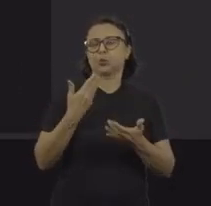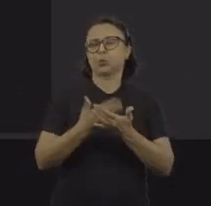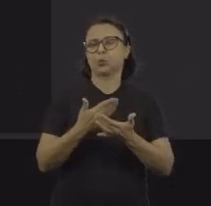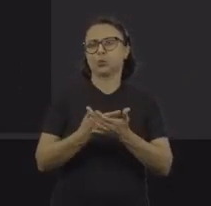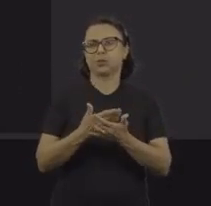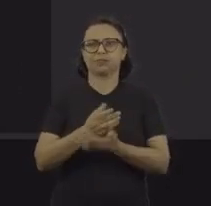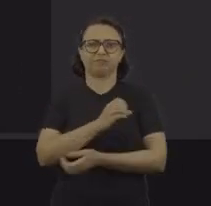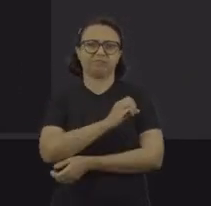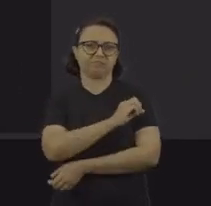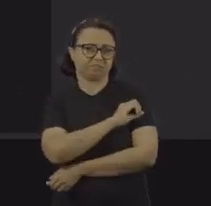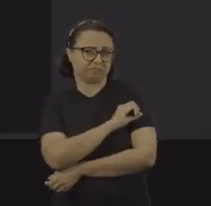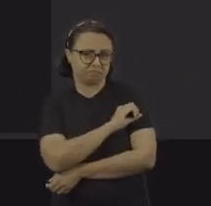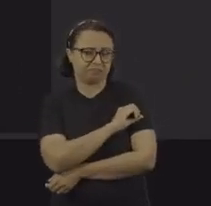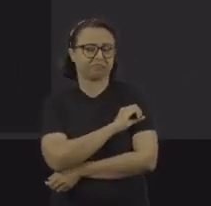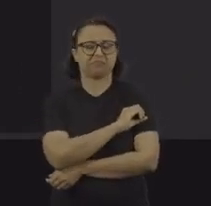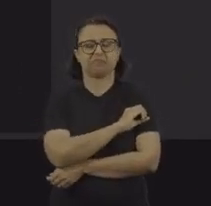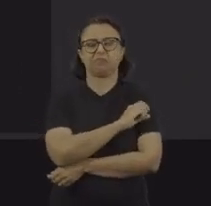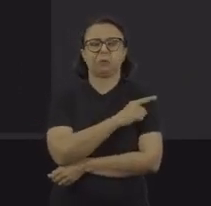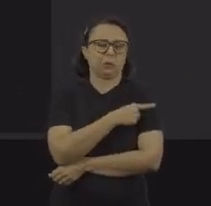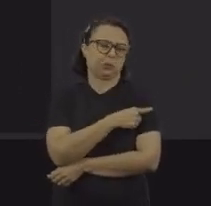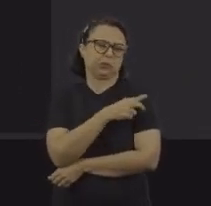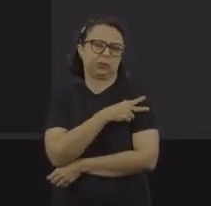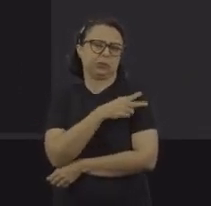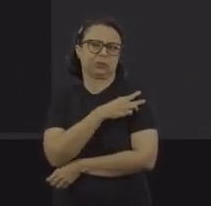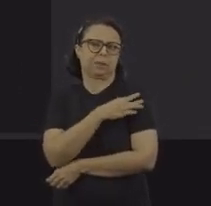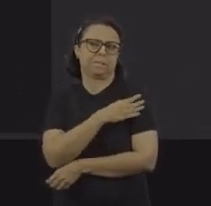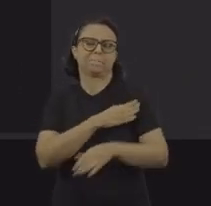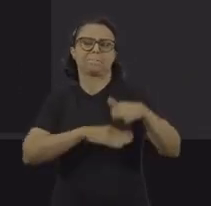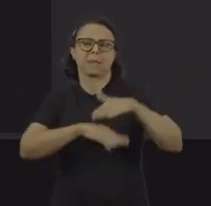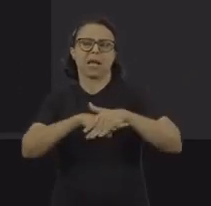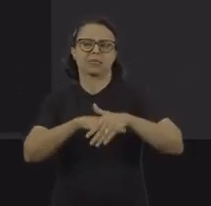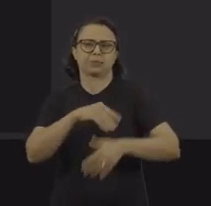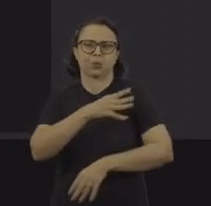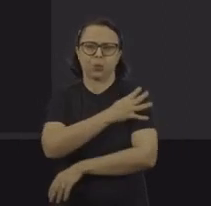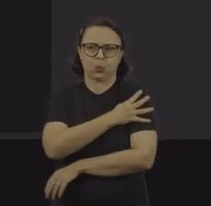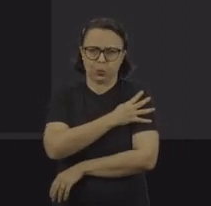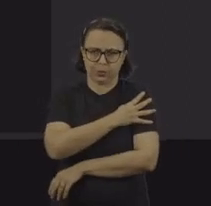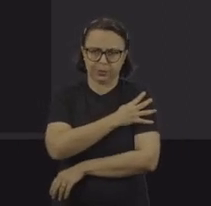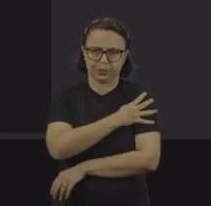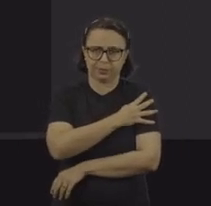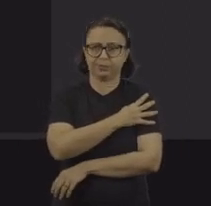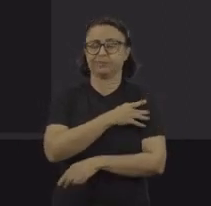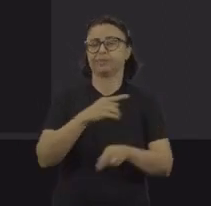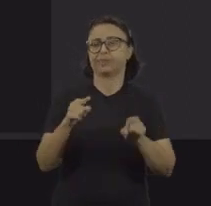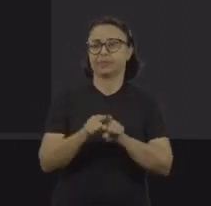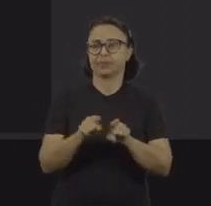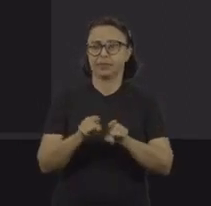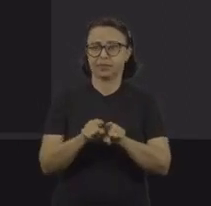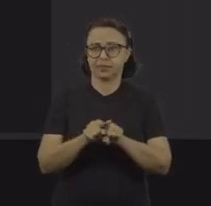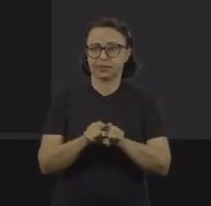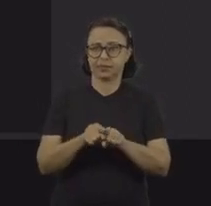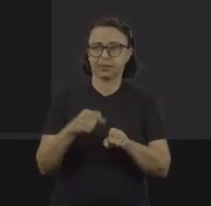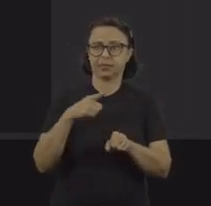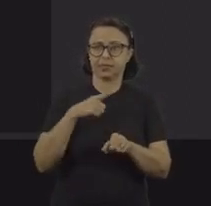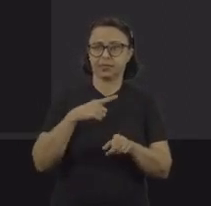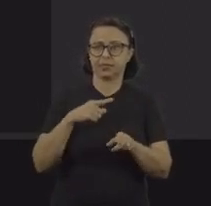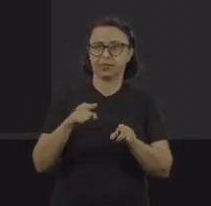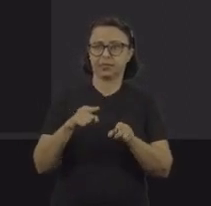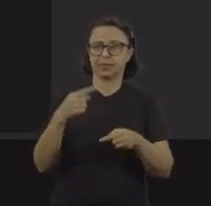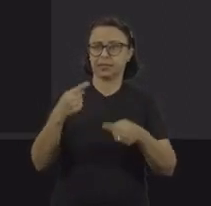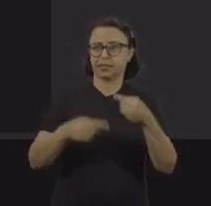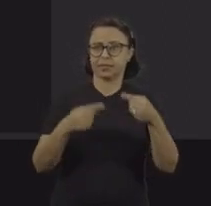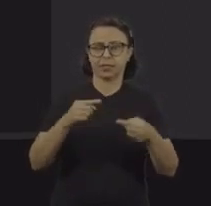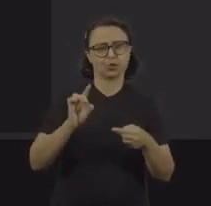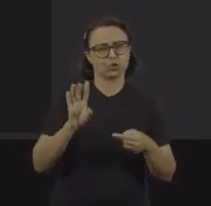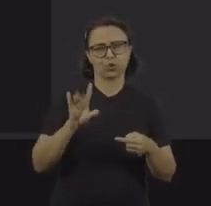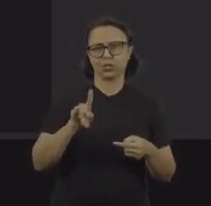ou são analfabetos, 33%, ou não chegar na quarta série, 39%. Isso tem a ver, obviamente, com a questão da qualificação profissional, mas